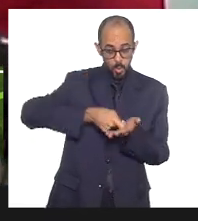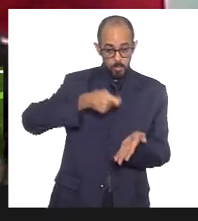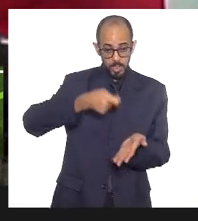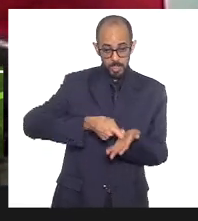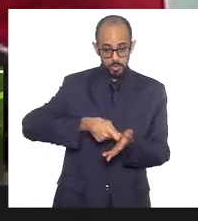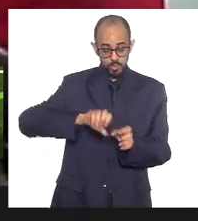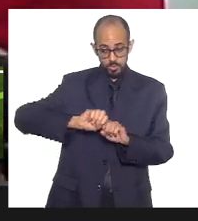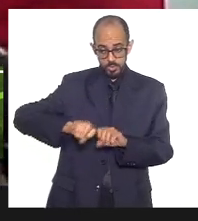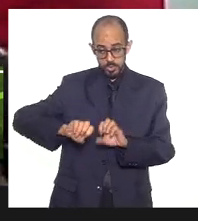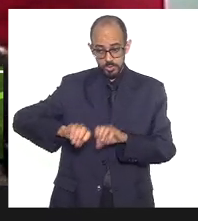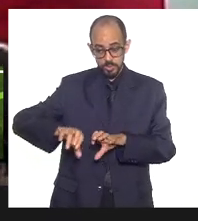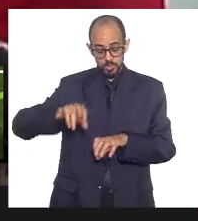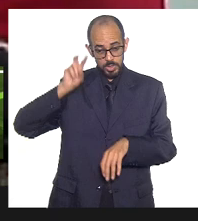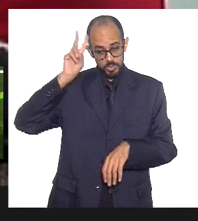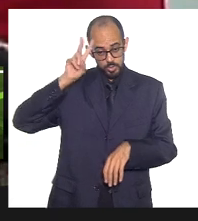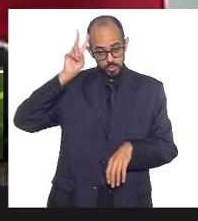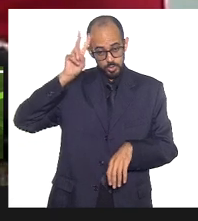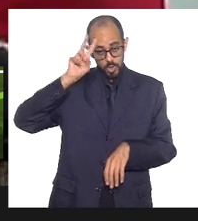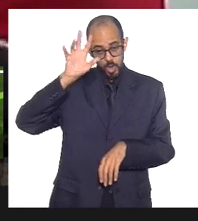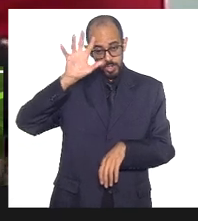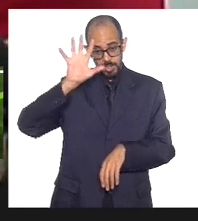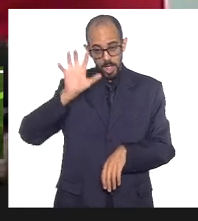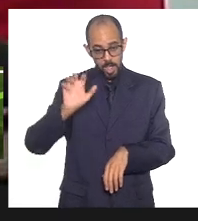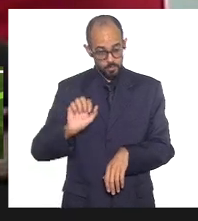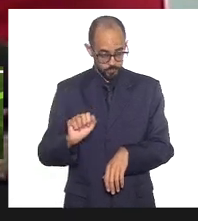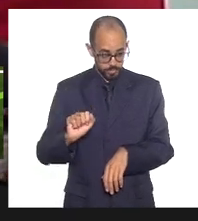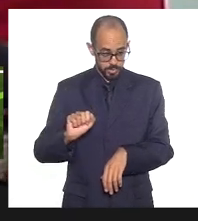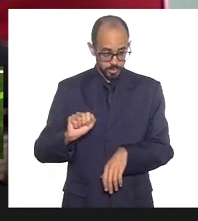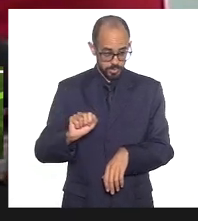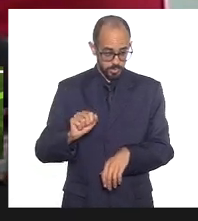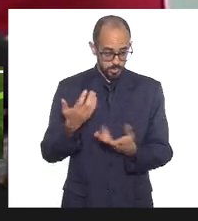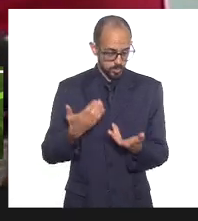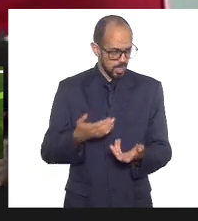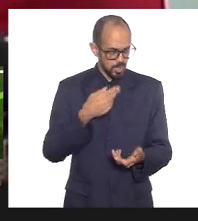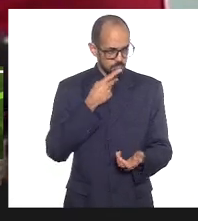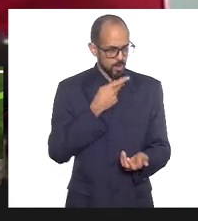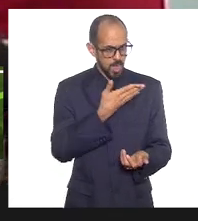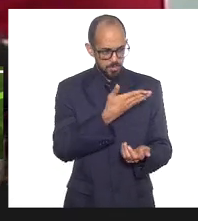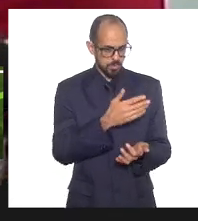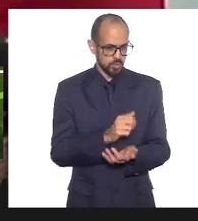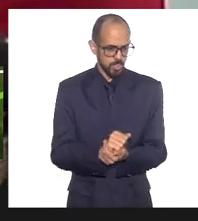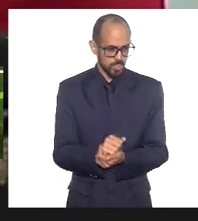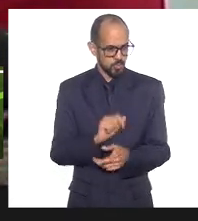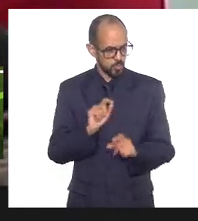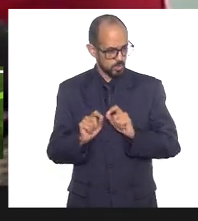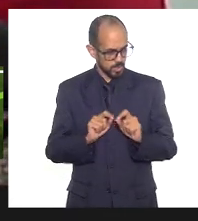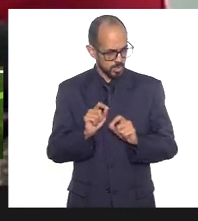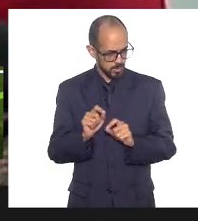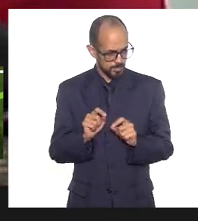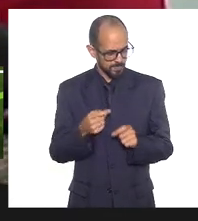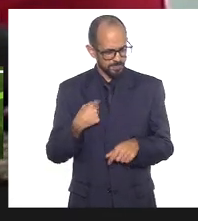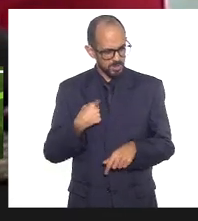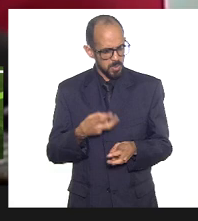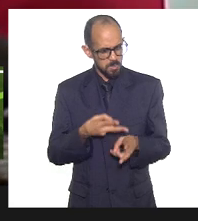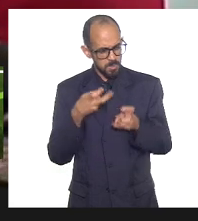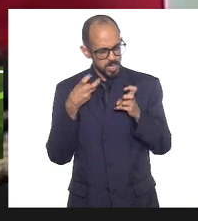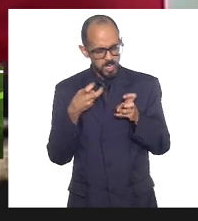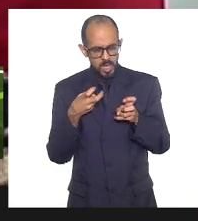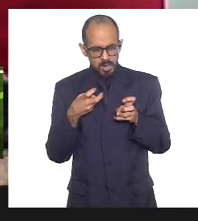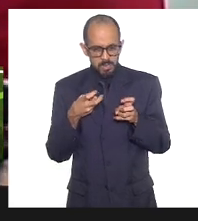história do povo africano. e eu quero lhe dizer que me chamou a atenção